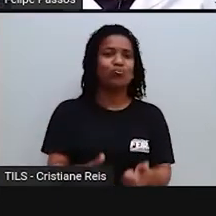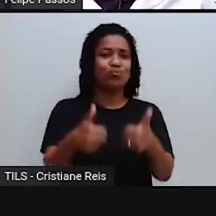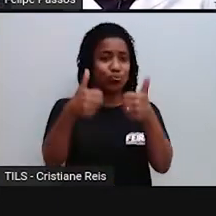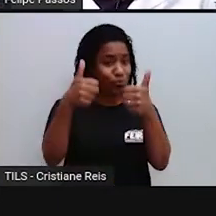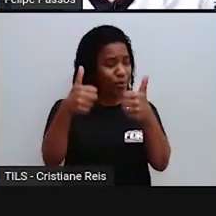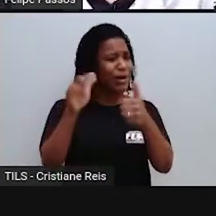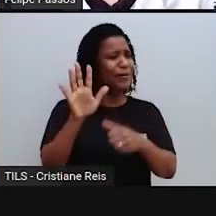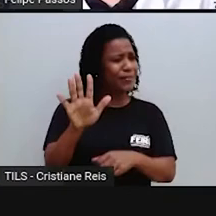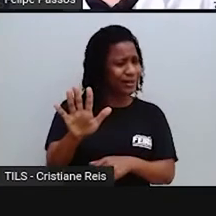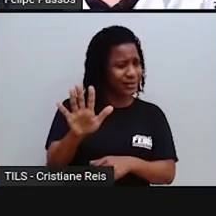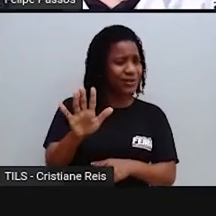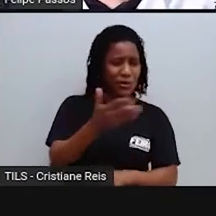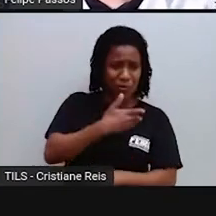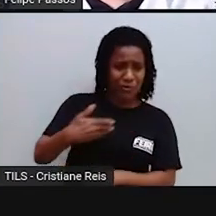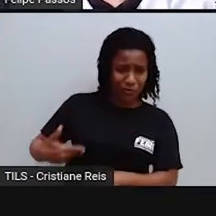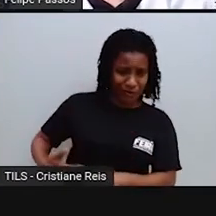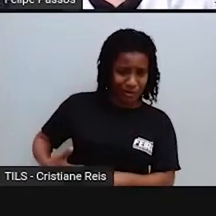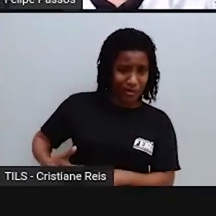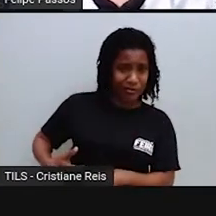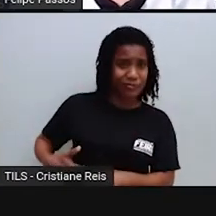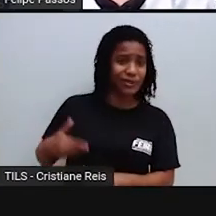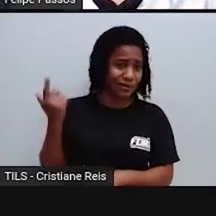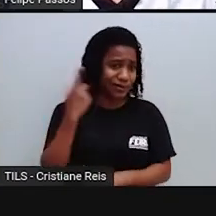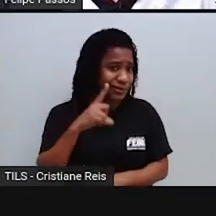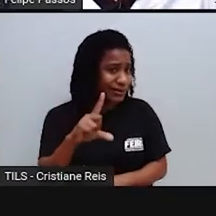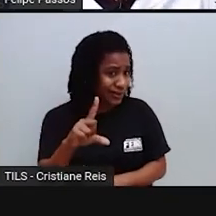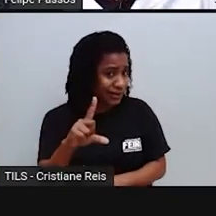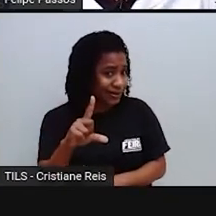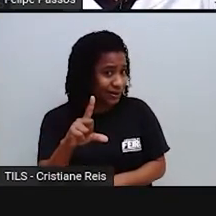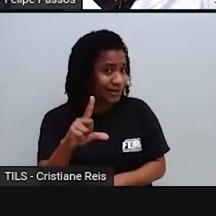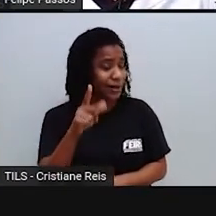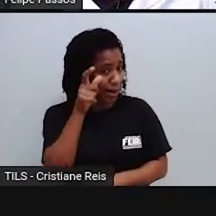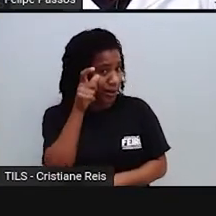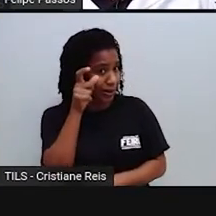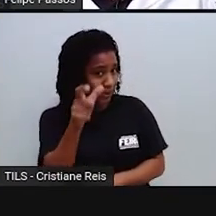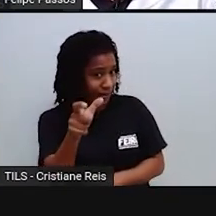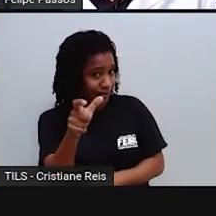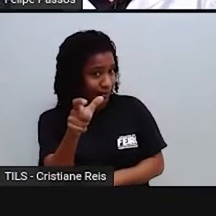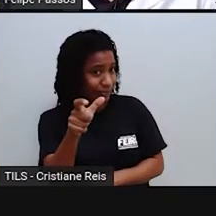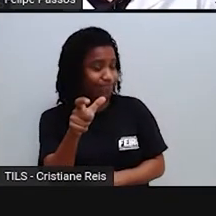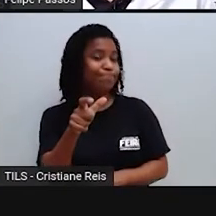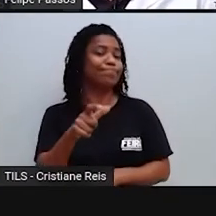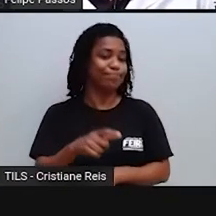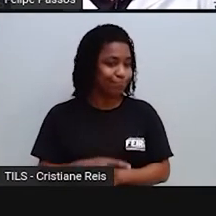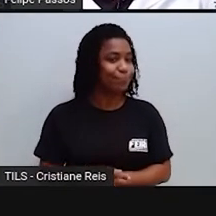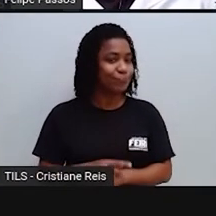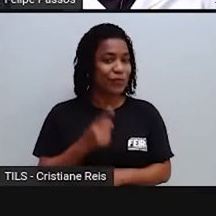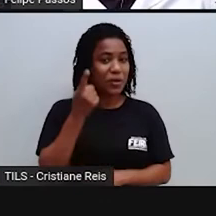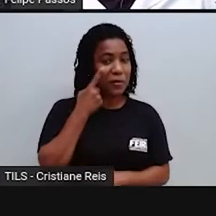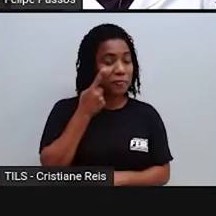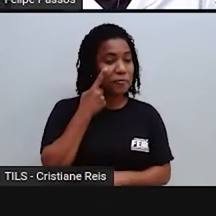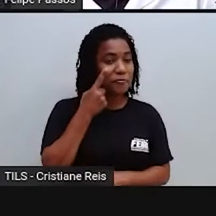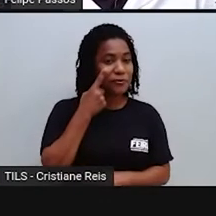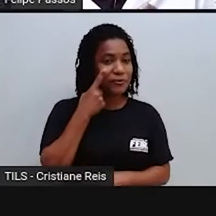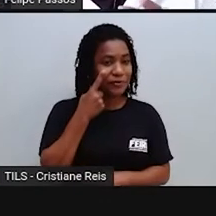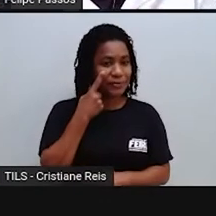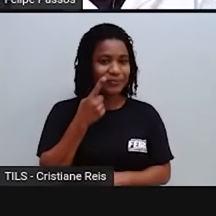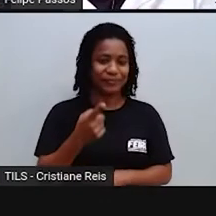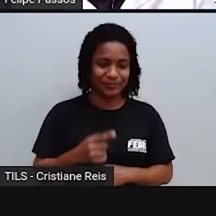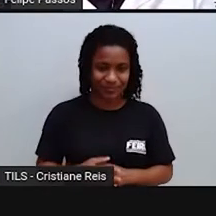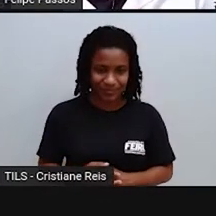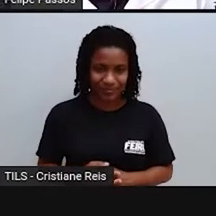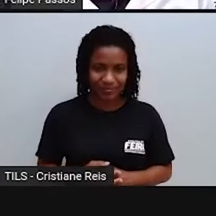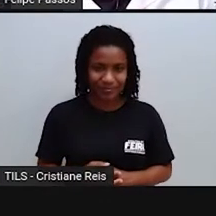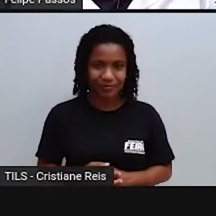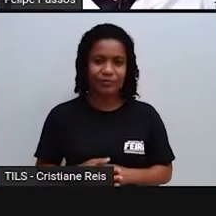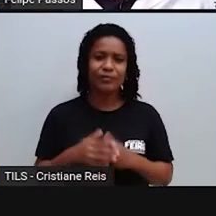eles têm interesse, eles querem? Vamos dar uma olhada e conhecer esses objetivos. Bom, para começo de conversa, a gente vai ver em